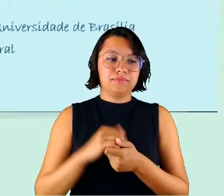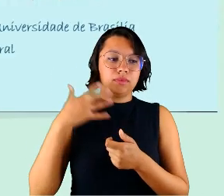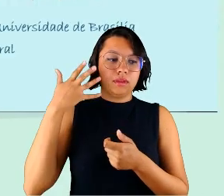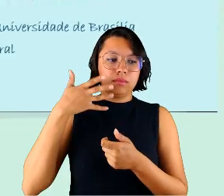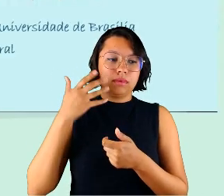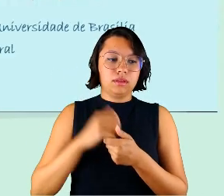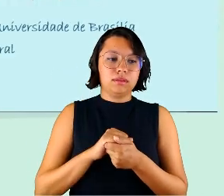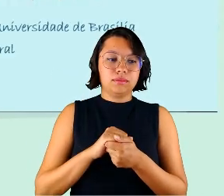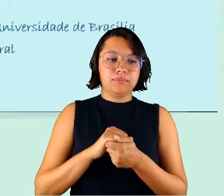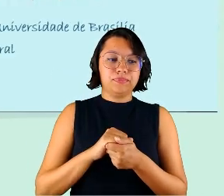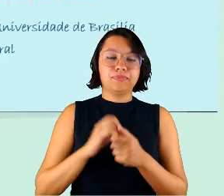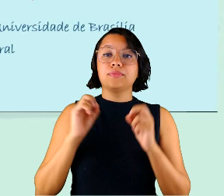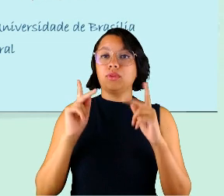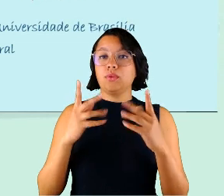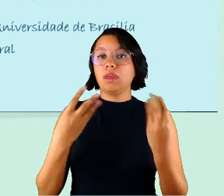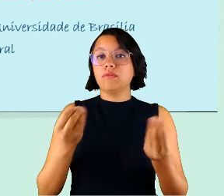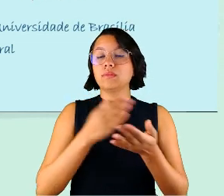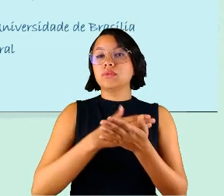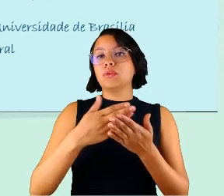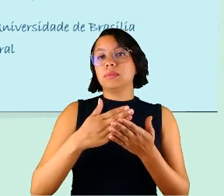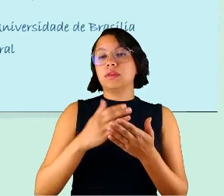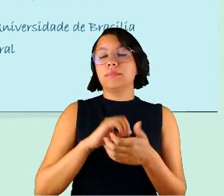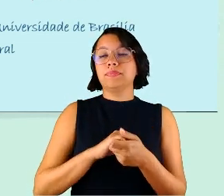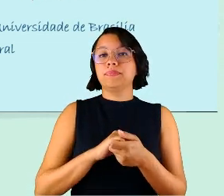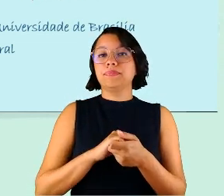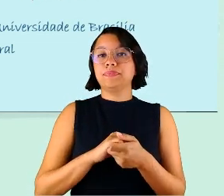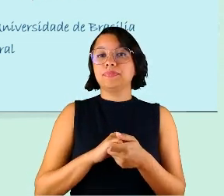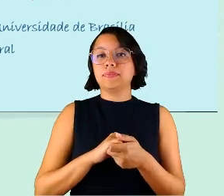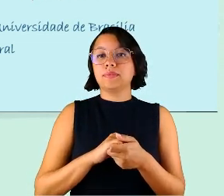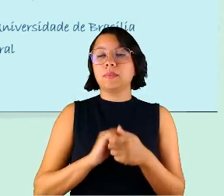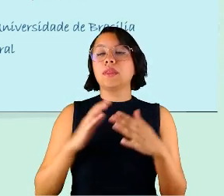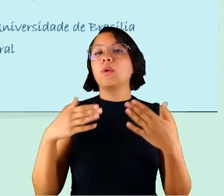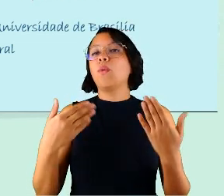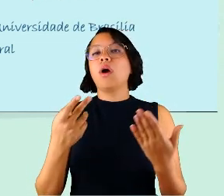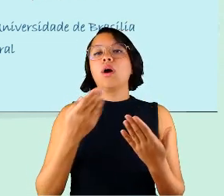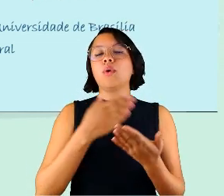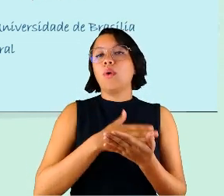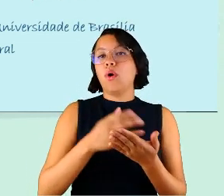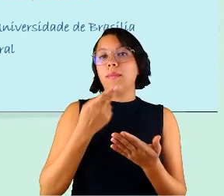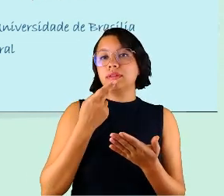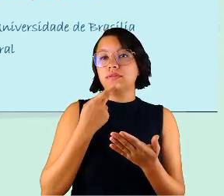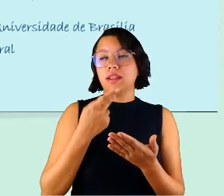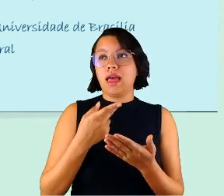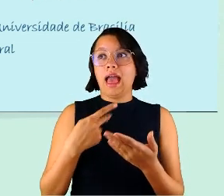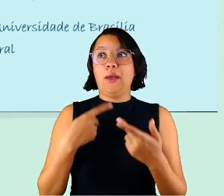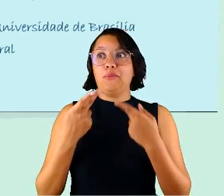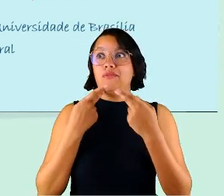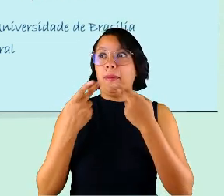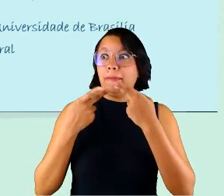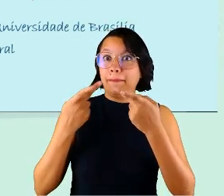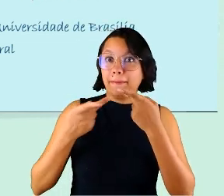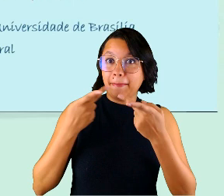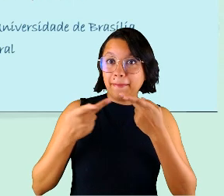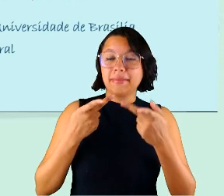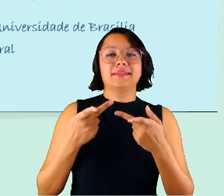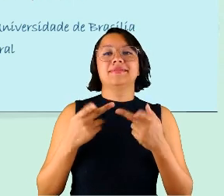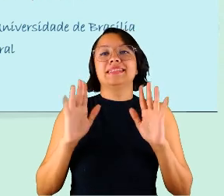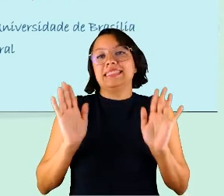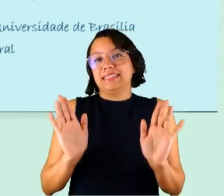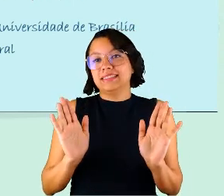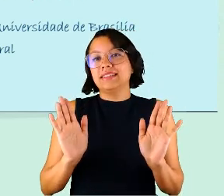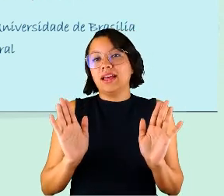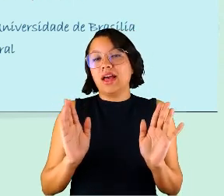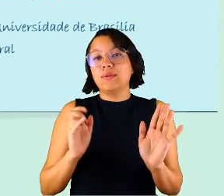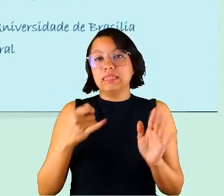coisa boa! Então, vamos iniciar. Eu, quando começo a falar, eu falo muito, né? Então, eu gostaria que vocês me